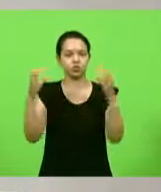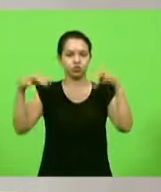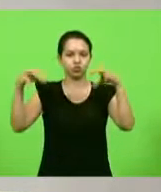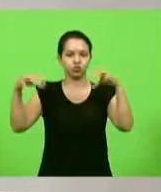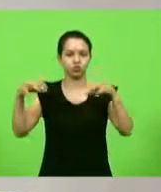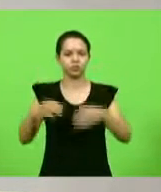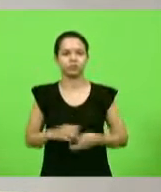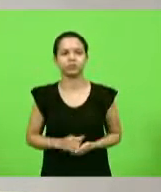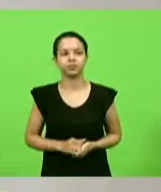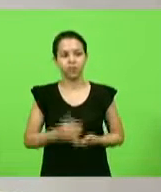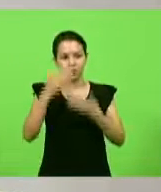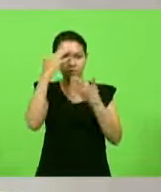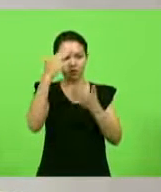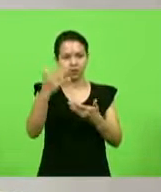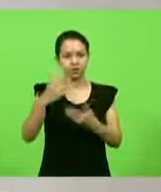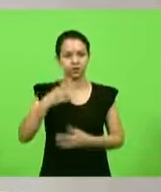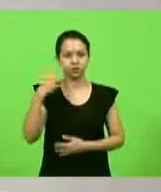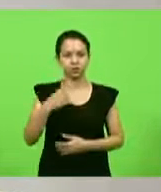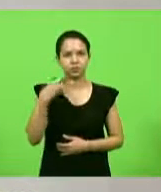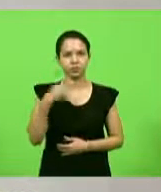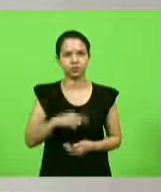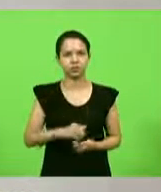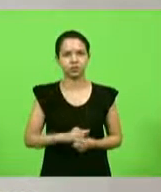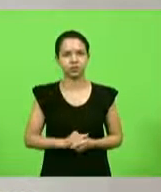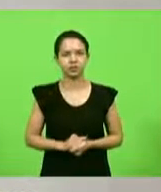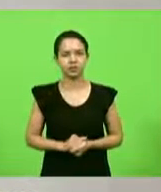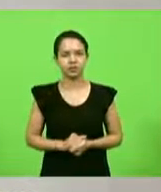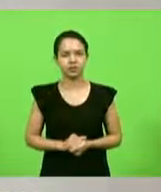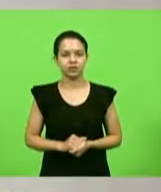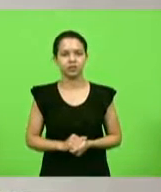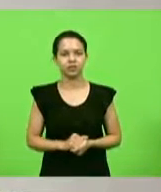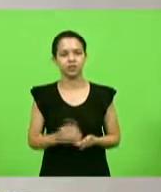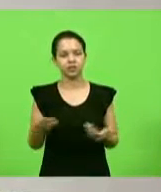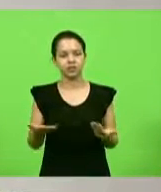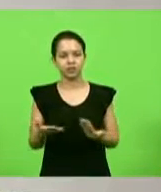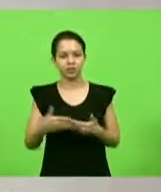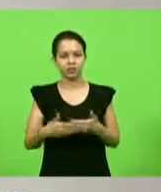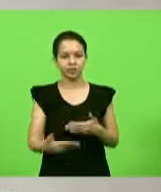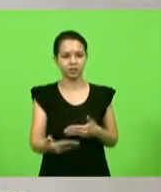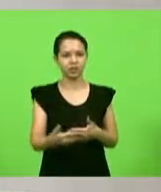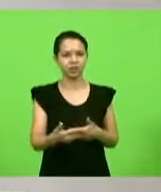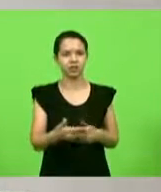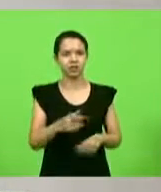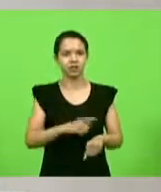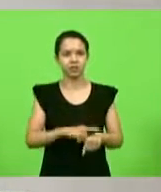Obrigado, deputado. Entraremos agora em horário destinado aos partidos políticos. Primeiro,